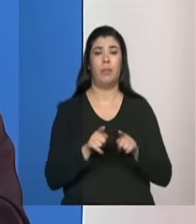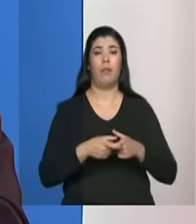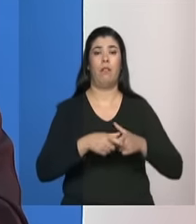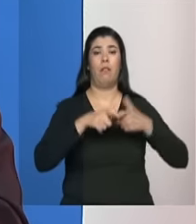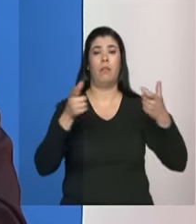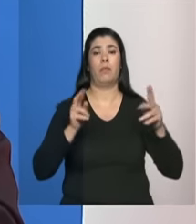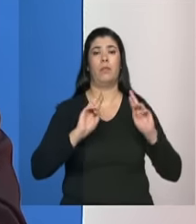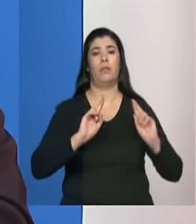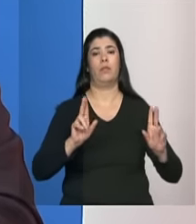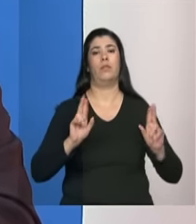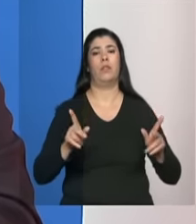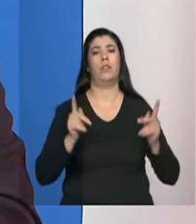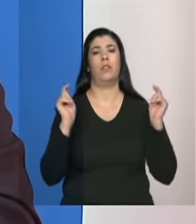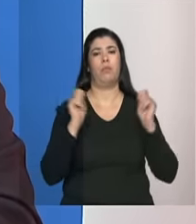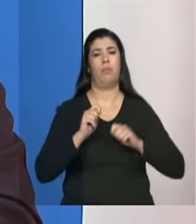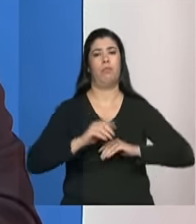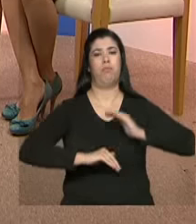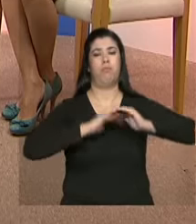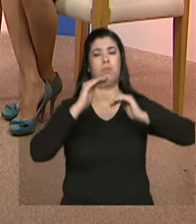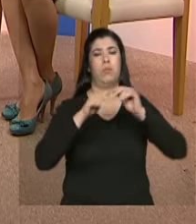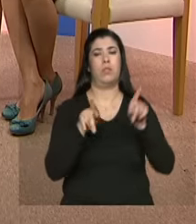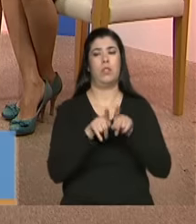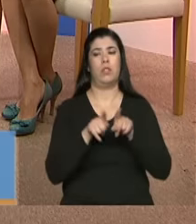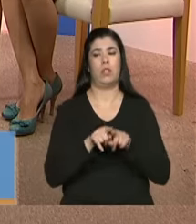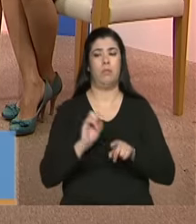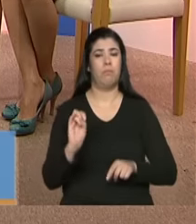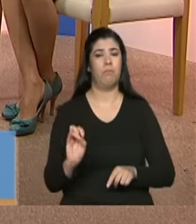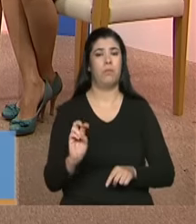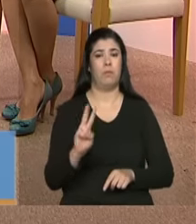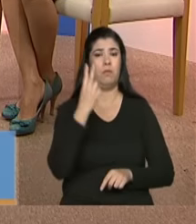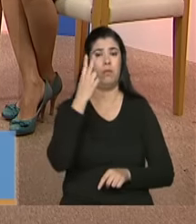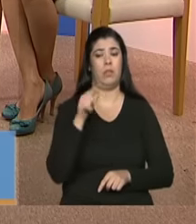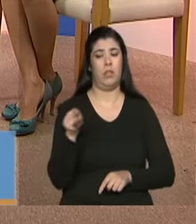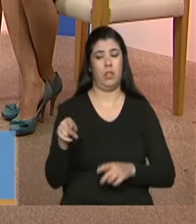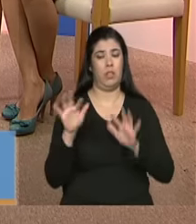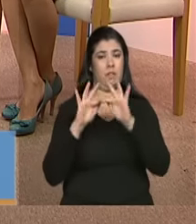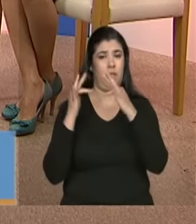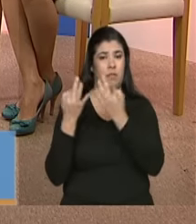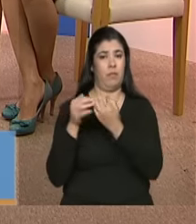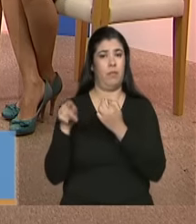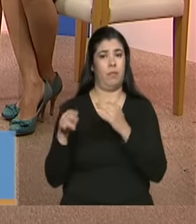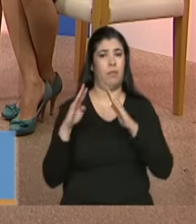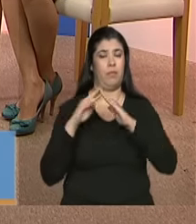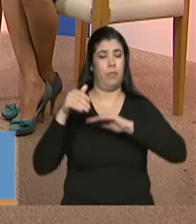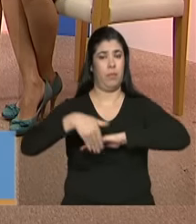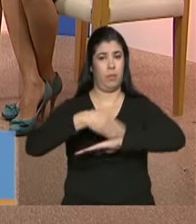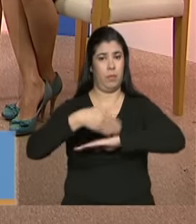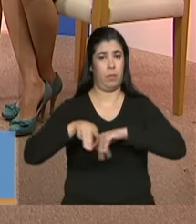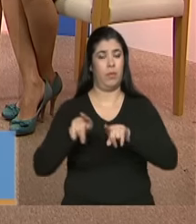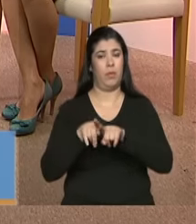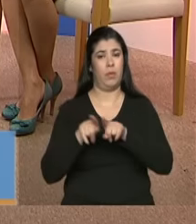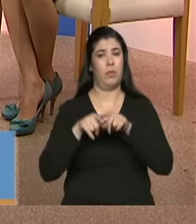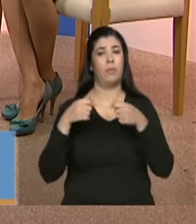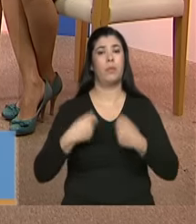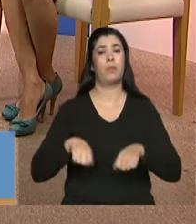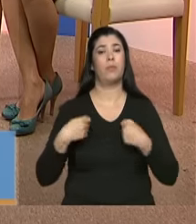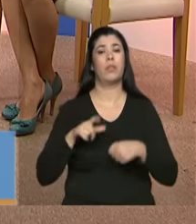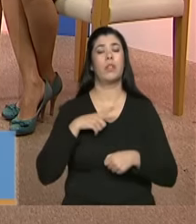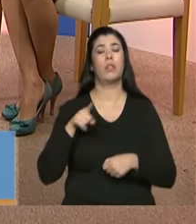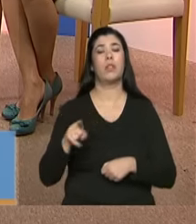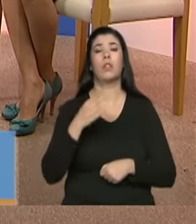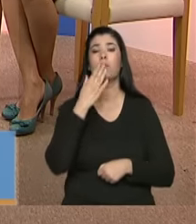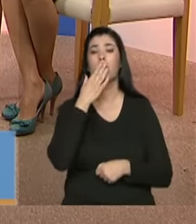reordenar e implantar serviços que reconhecem as famílias que estão na rua e que reconhecem também o que são essas